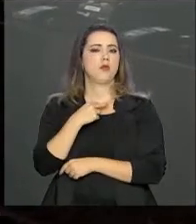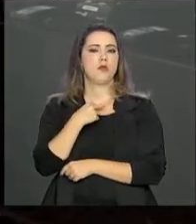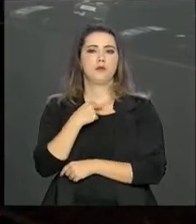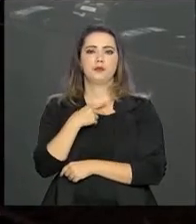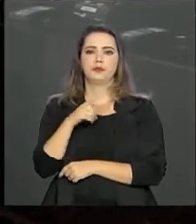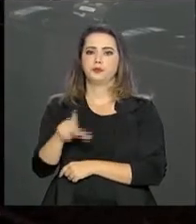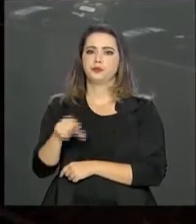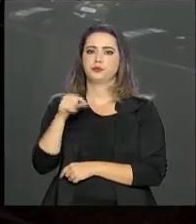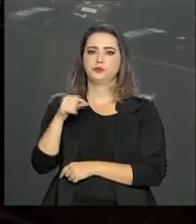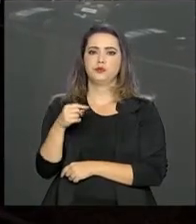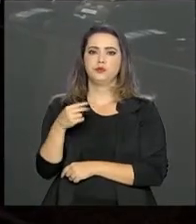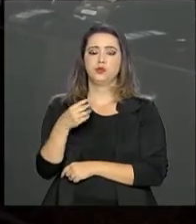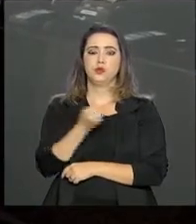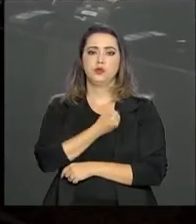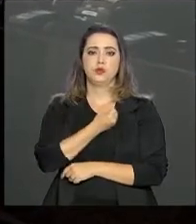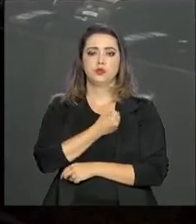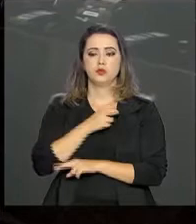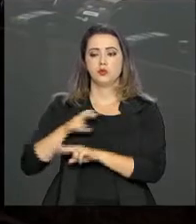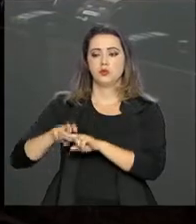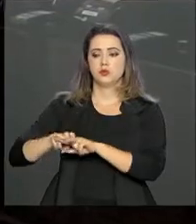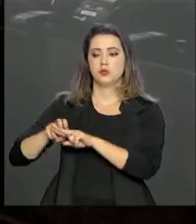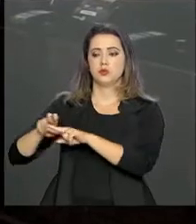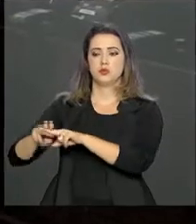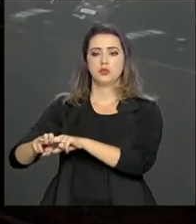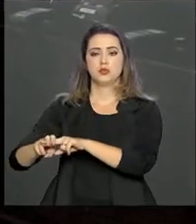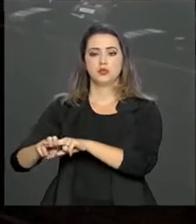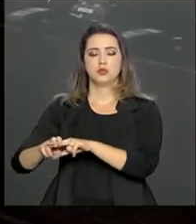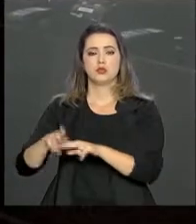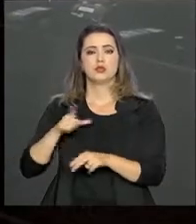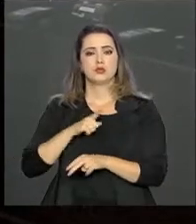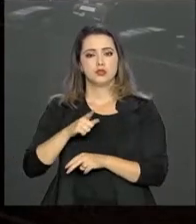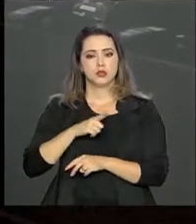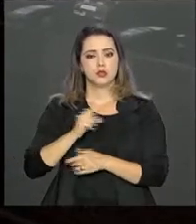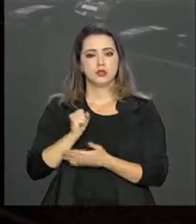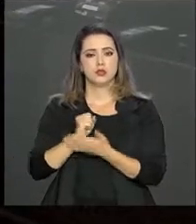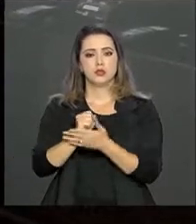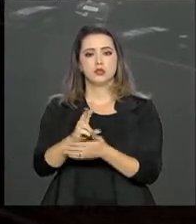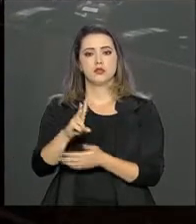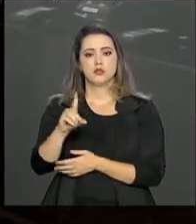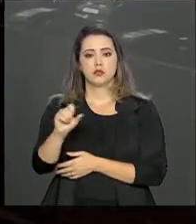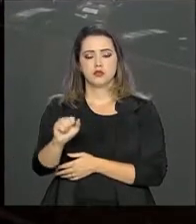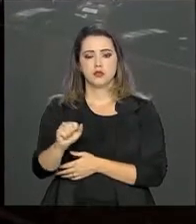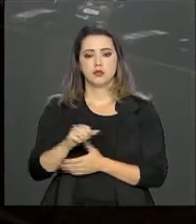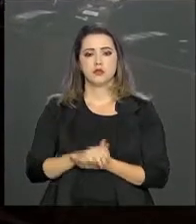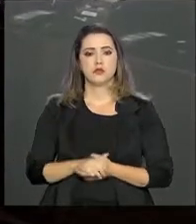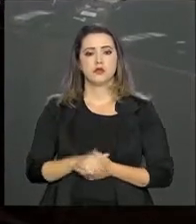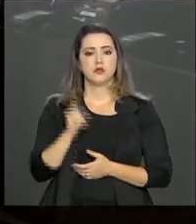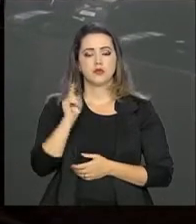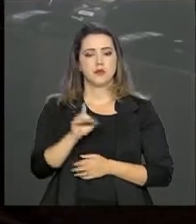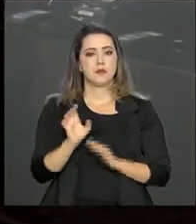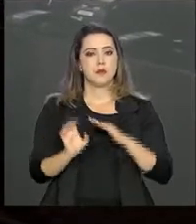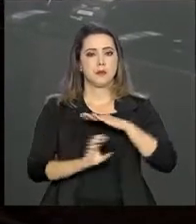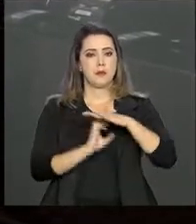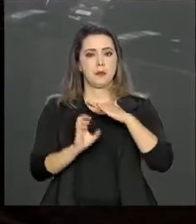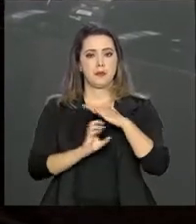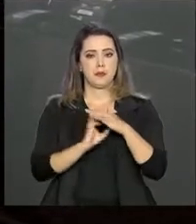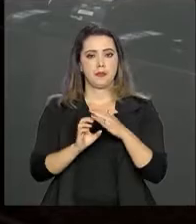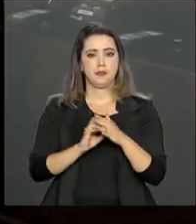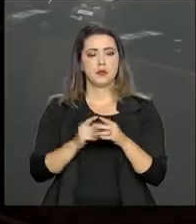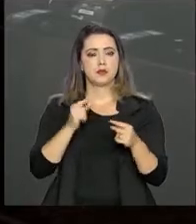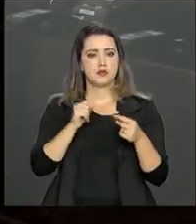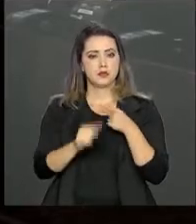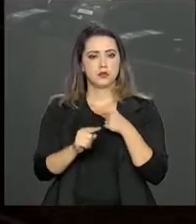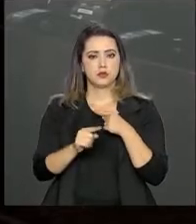de assentos para usuários do passe-livre enquanto houver disponibilidade de vagas. A companhia que descumprir a